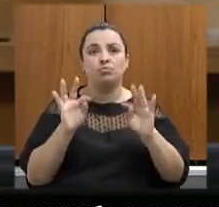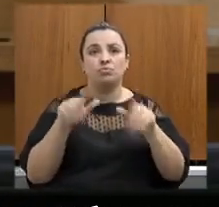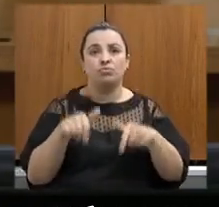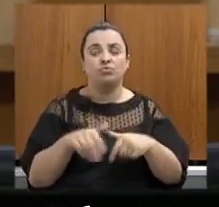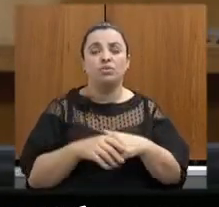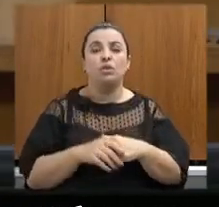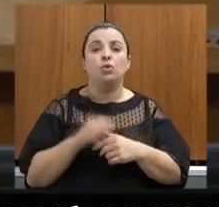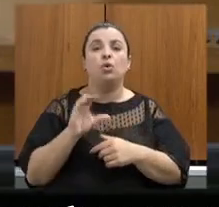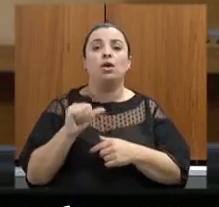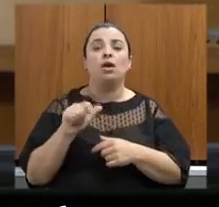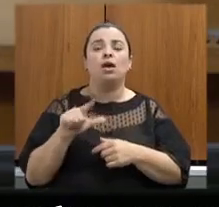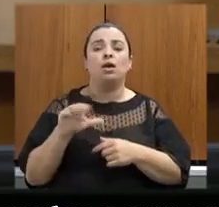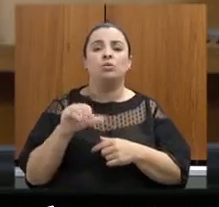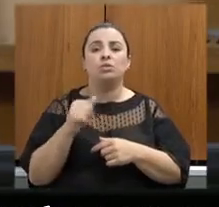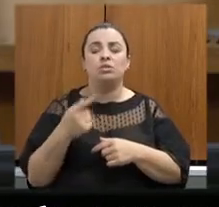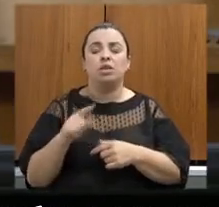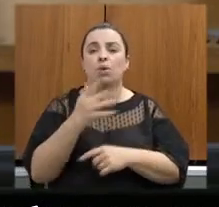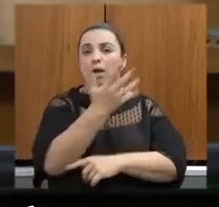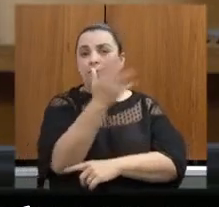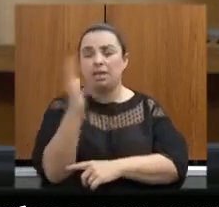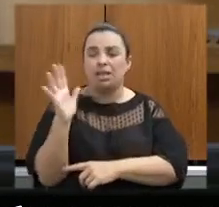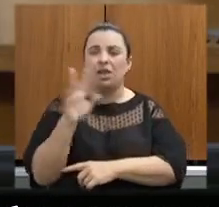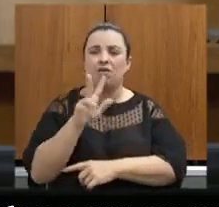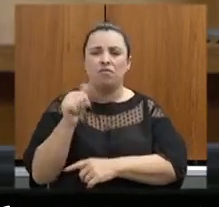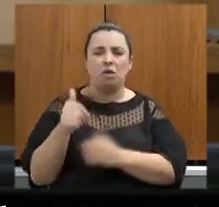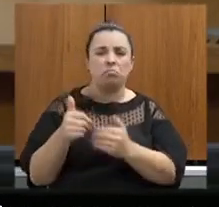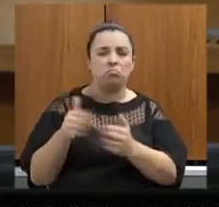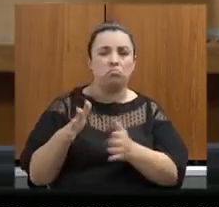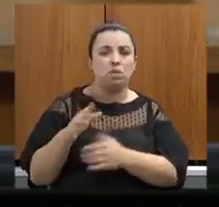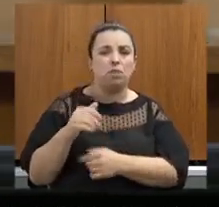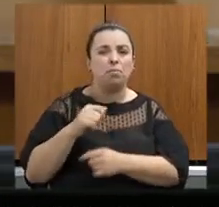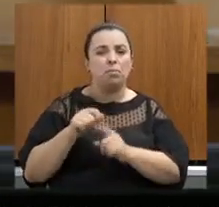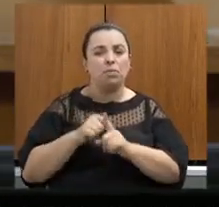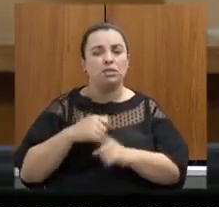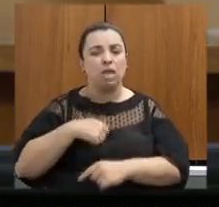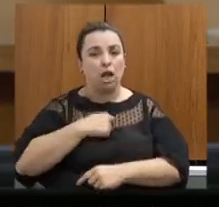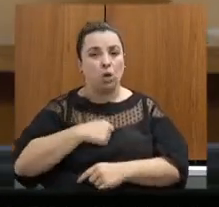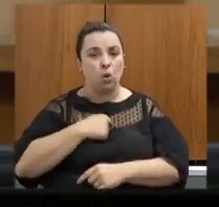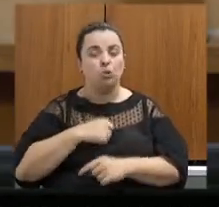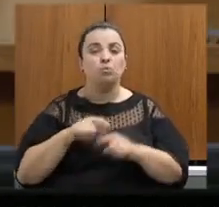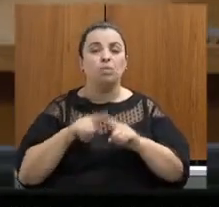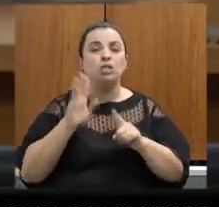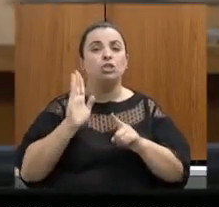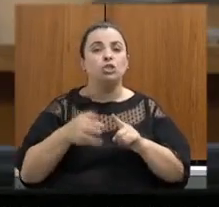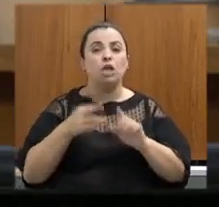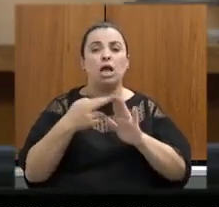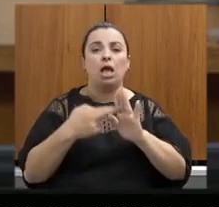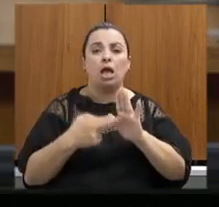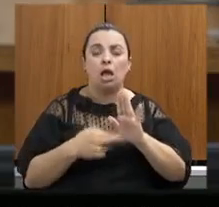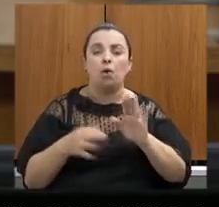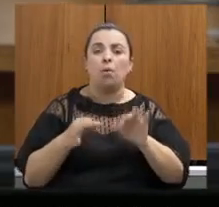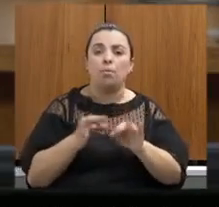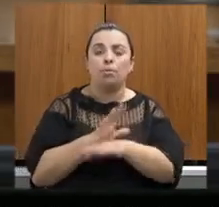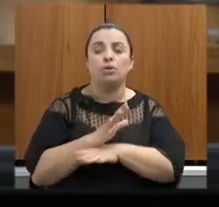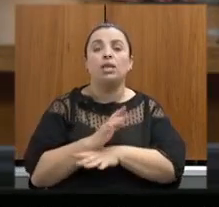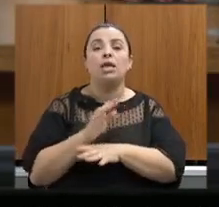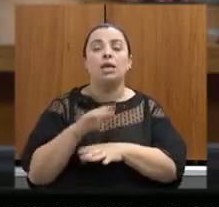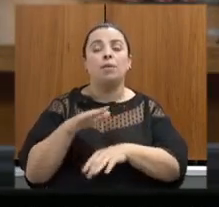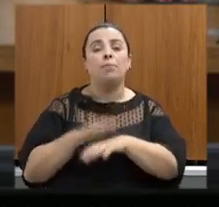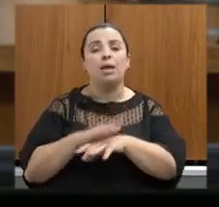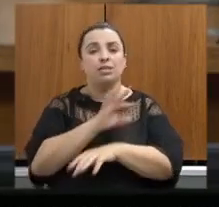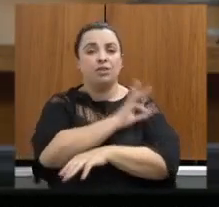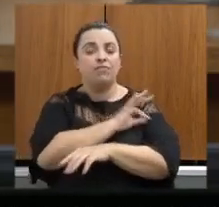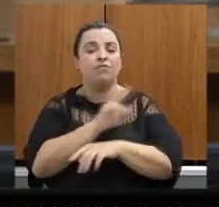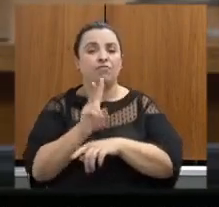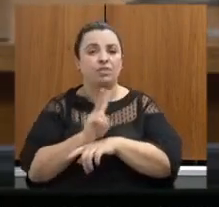que deve sair no mês de agosto início do mês de agosto mas regulamentamos toda ela e estamos intensificando a fiscalização